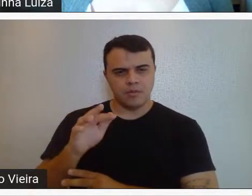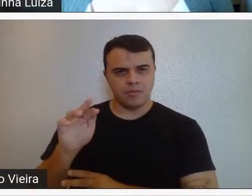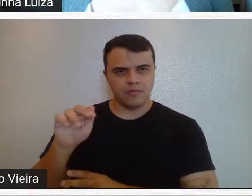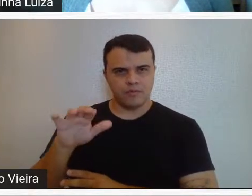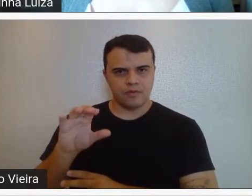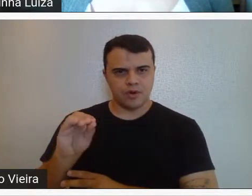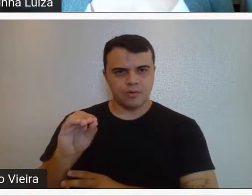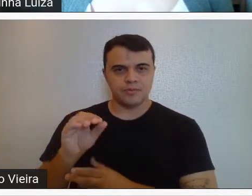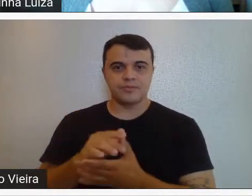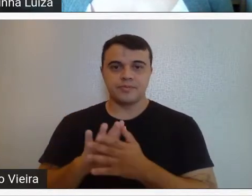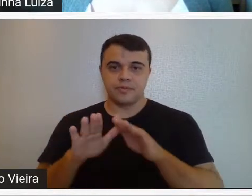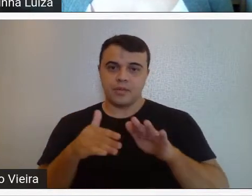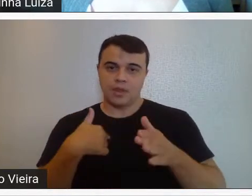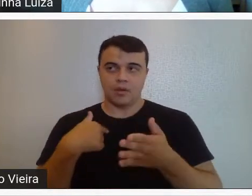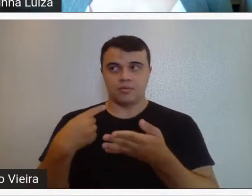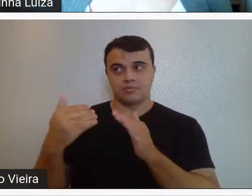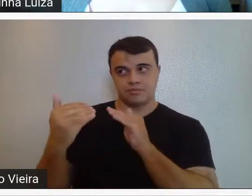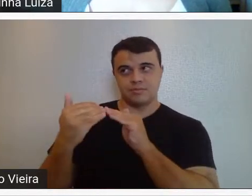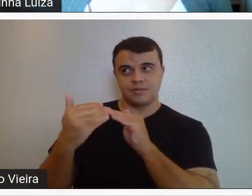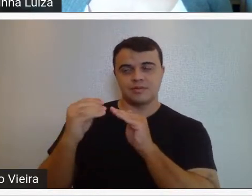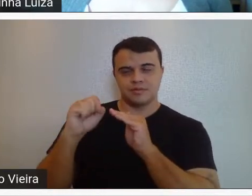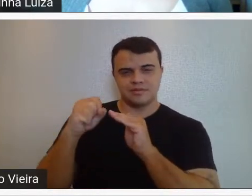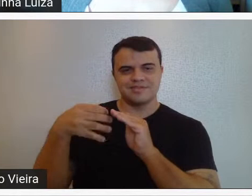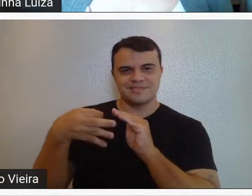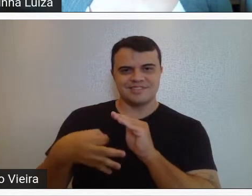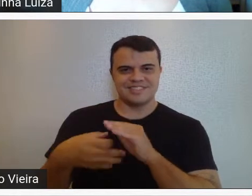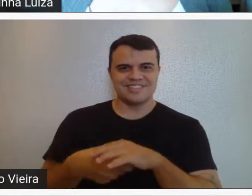Eu assino embaixo de tudo que você falou,